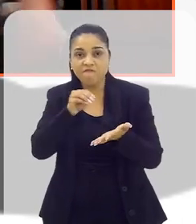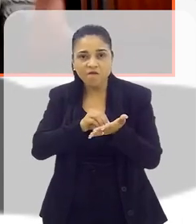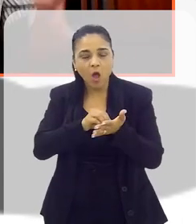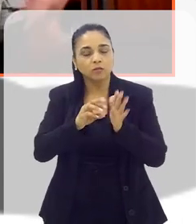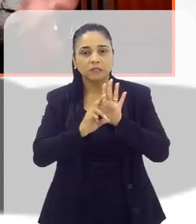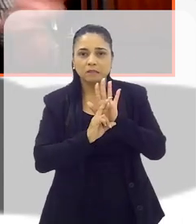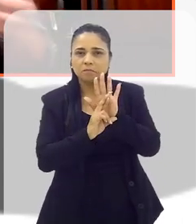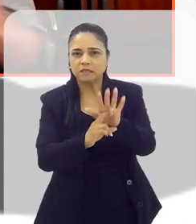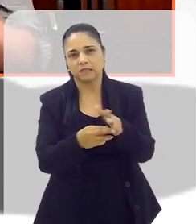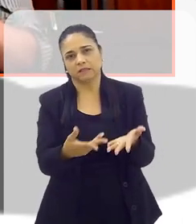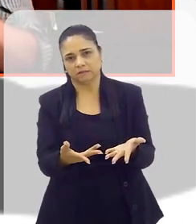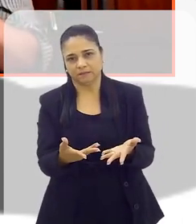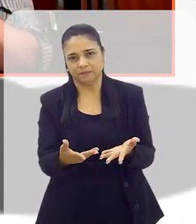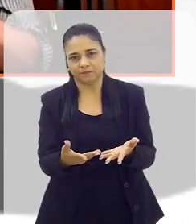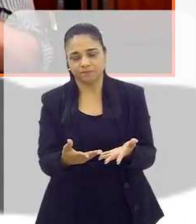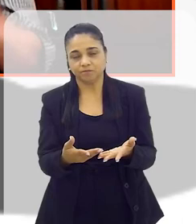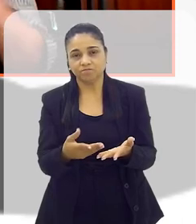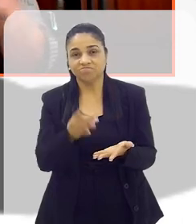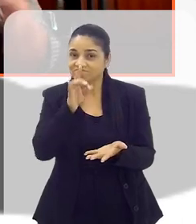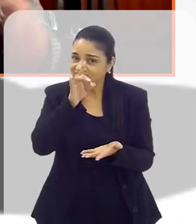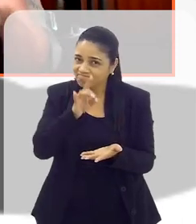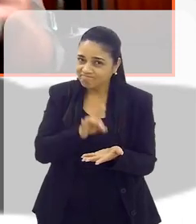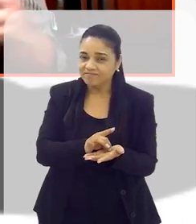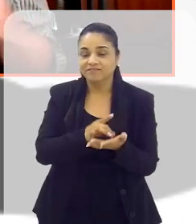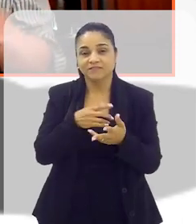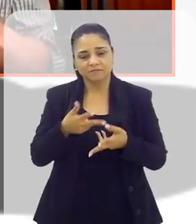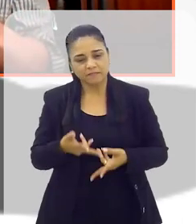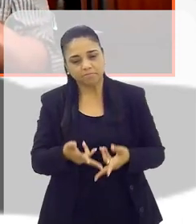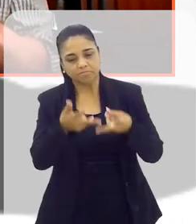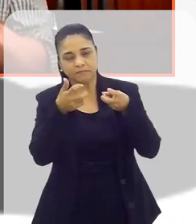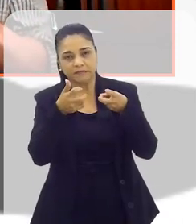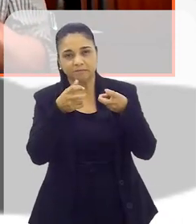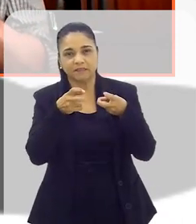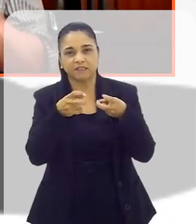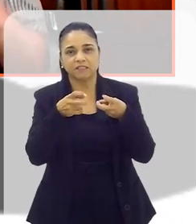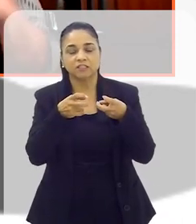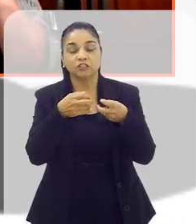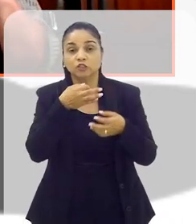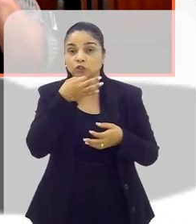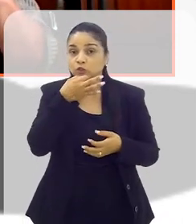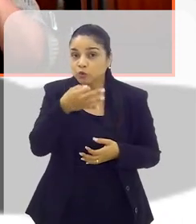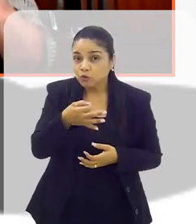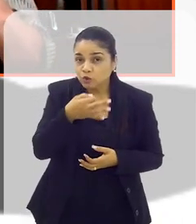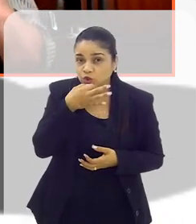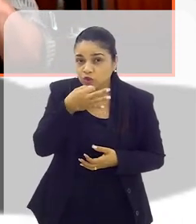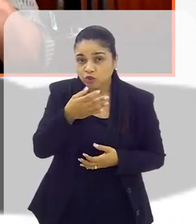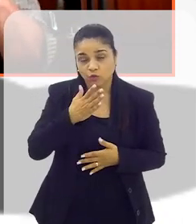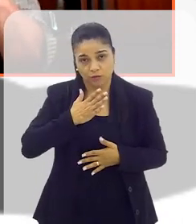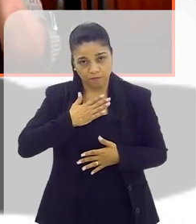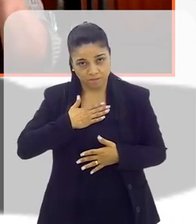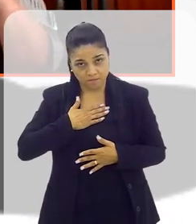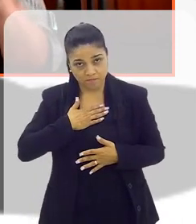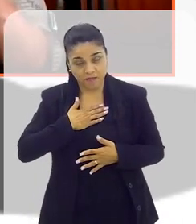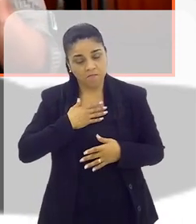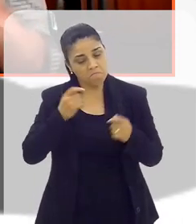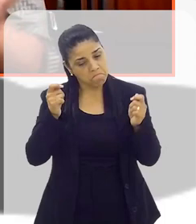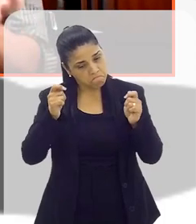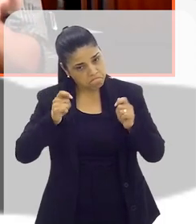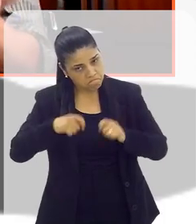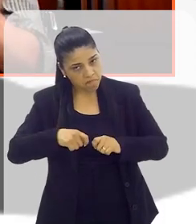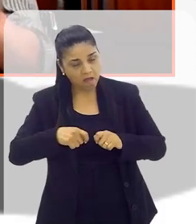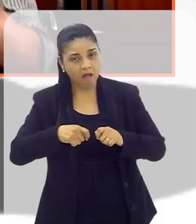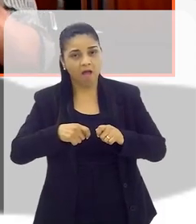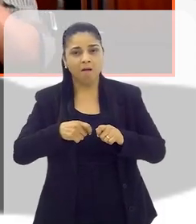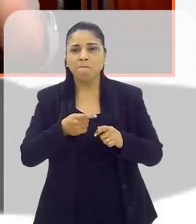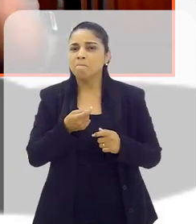Faltam ali algumas representações. Quer dizer, na realidade, se você verificar, Cláudia, são sugestões que podem ser levadas